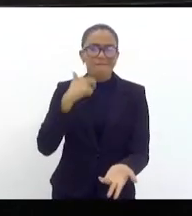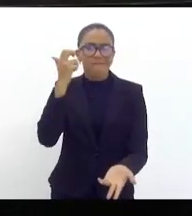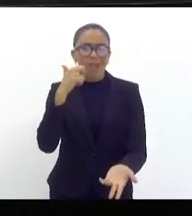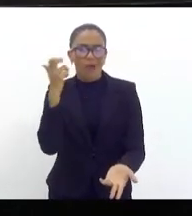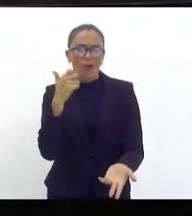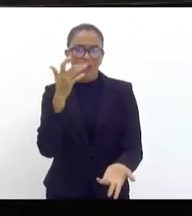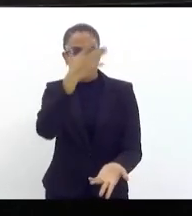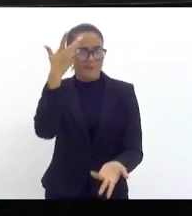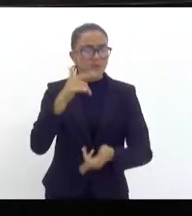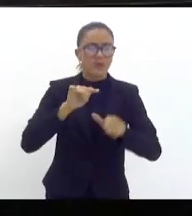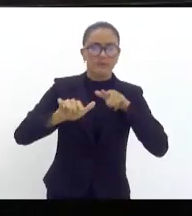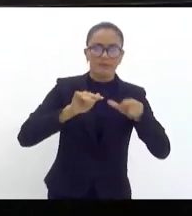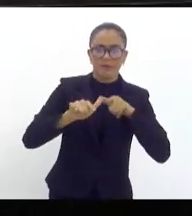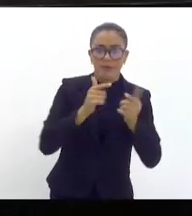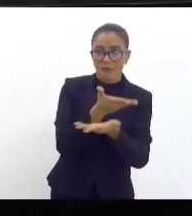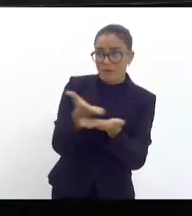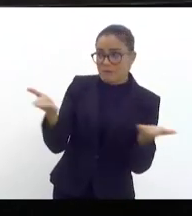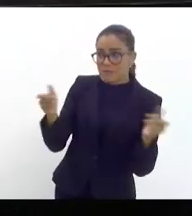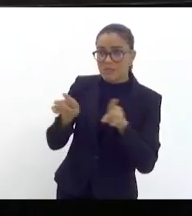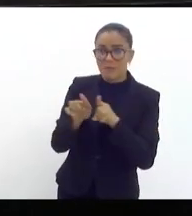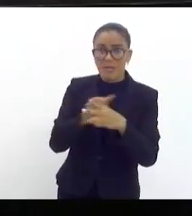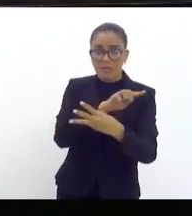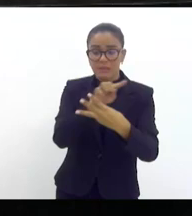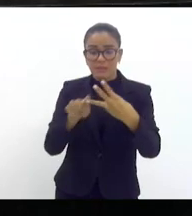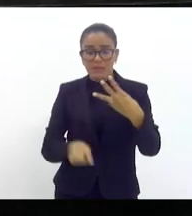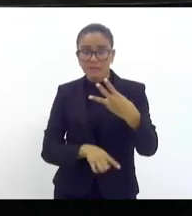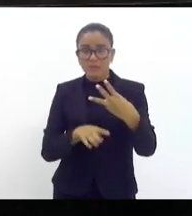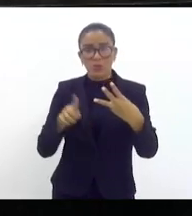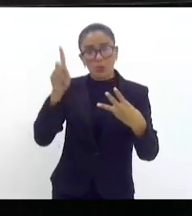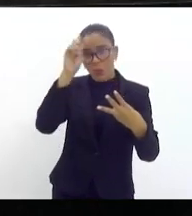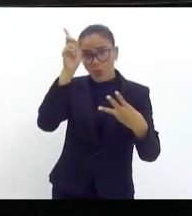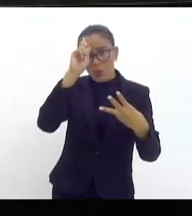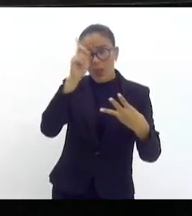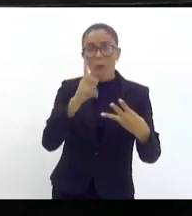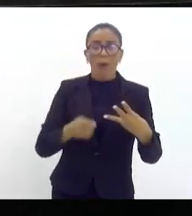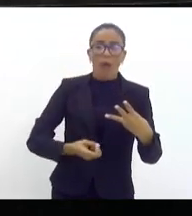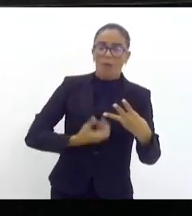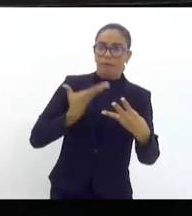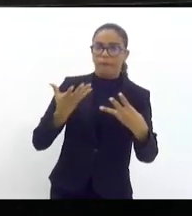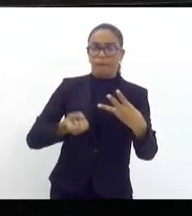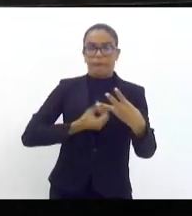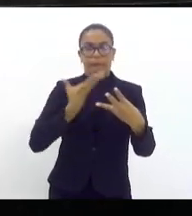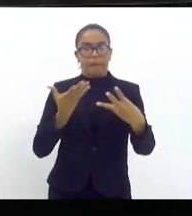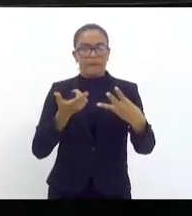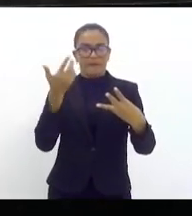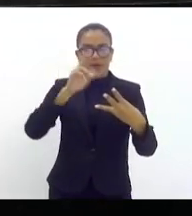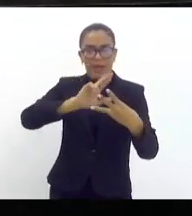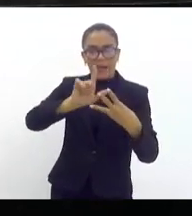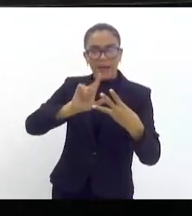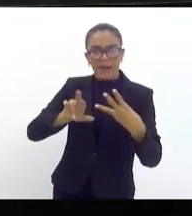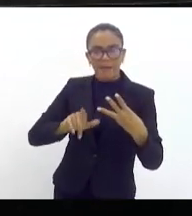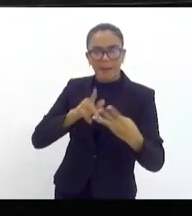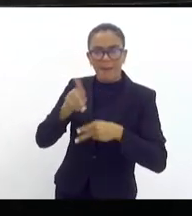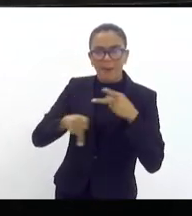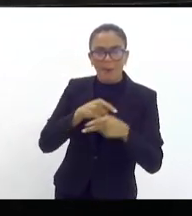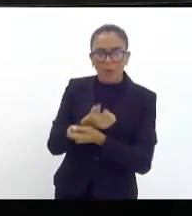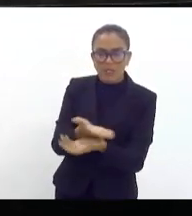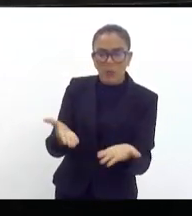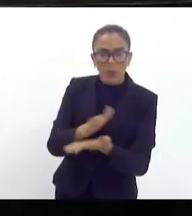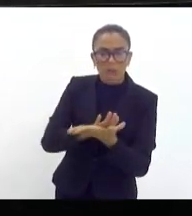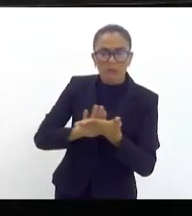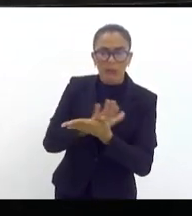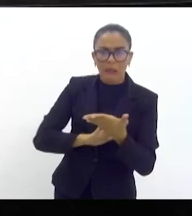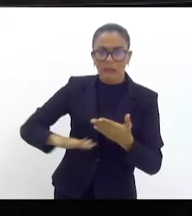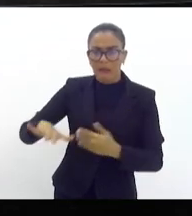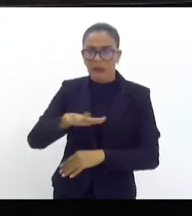trabalhador. Li para vocês apenas três coisas, que cada dia é uma emoção, uma surpresa diferente, mas nada para a população, nada. A classe